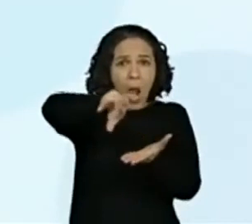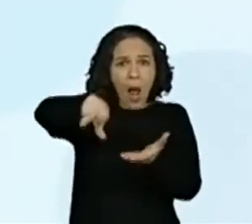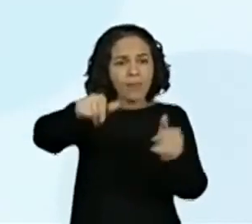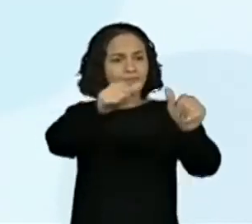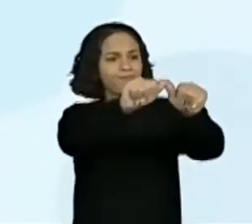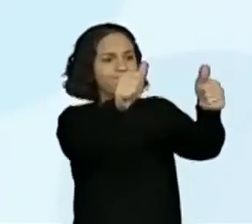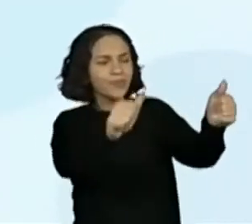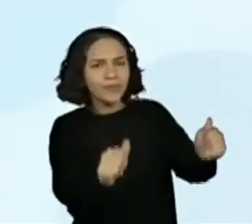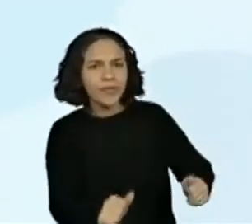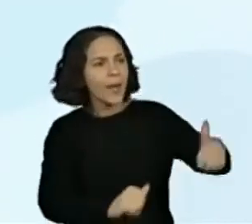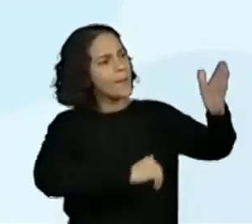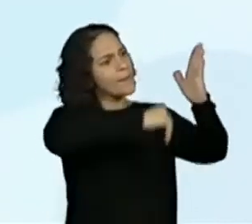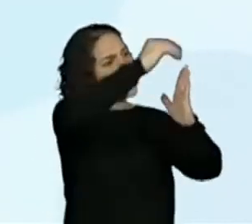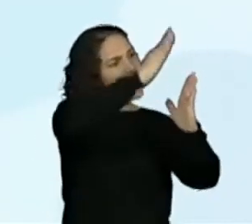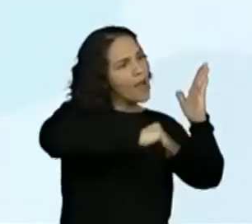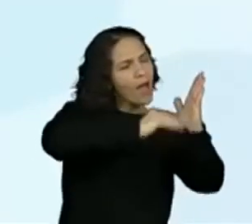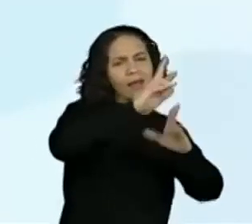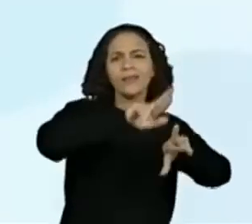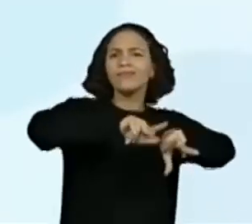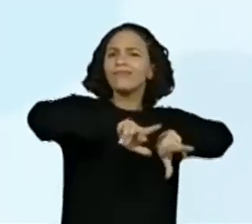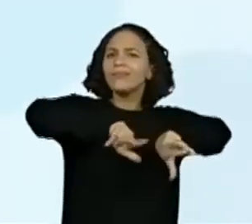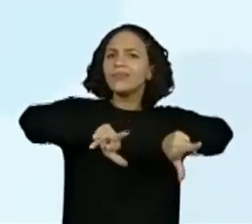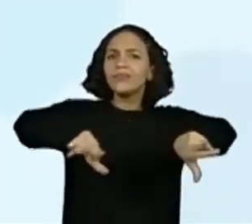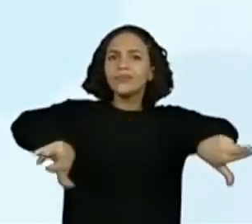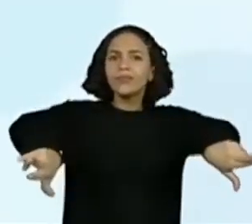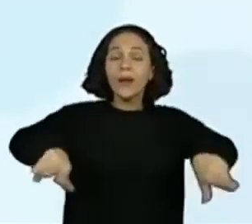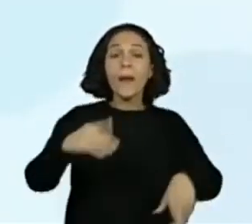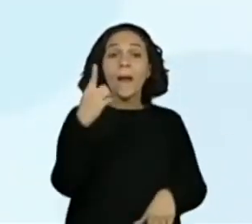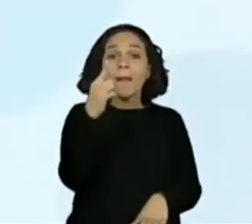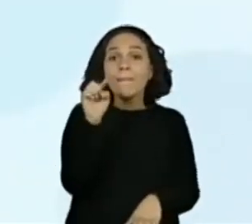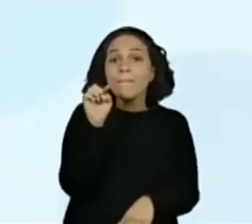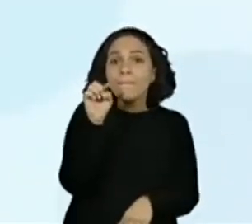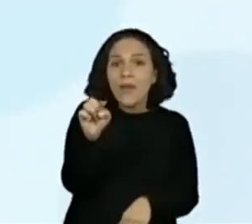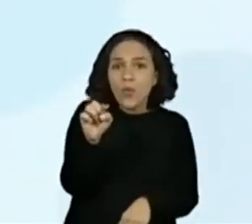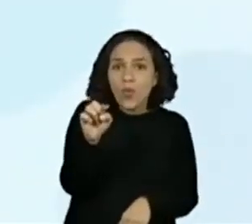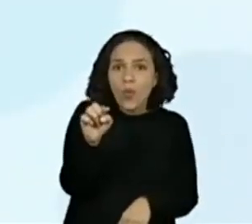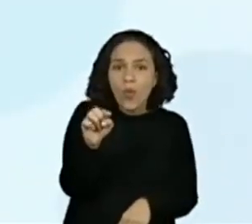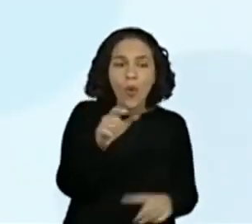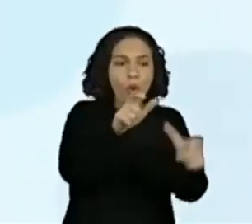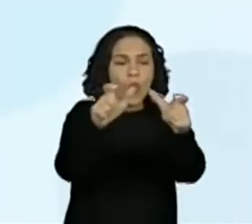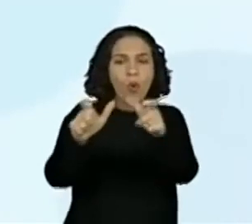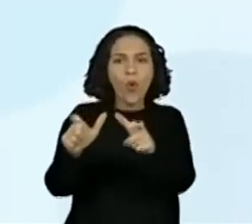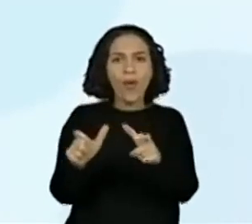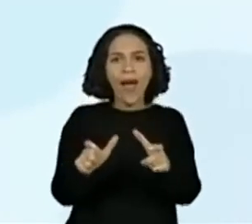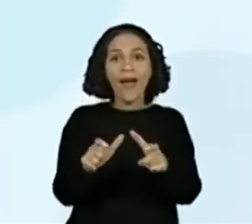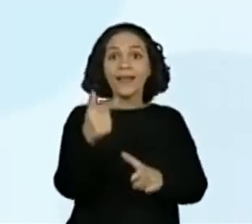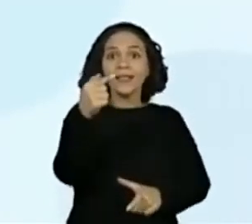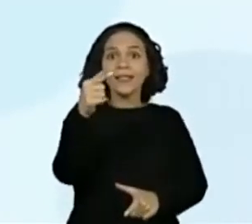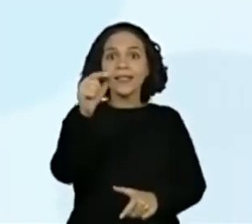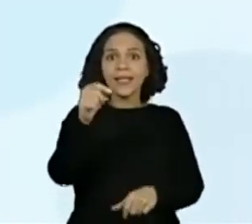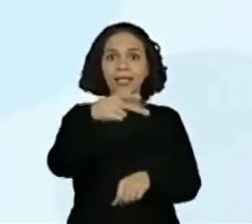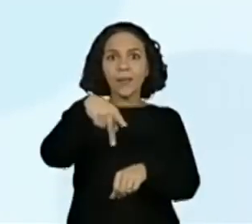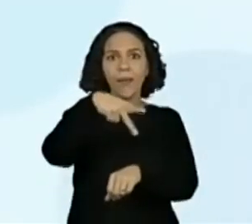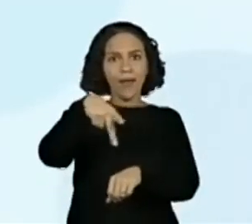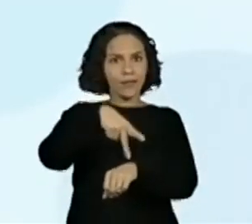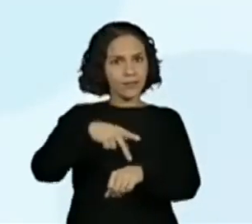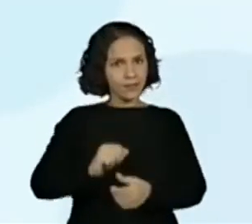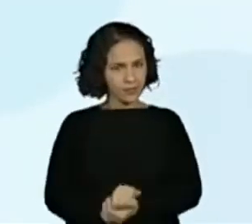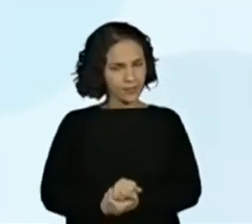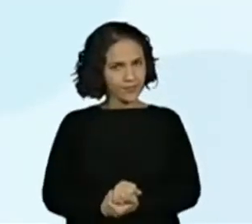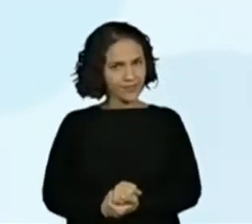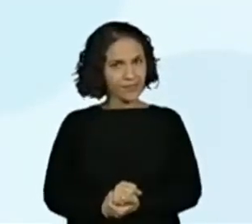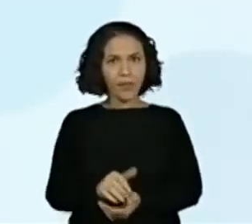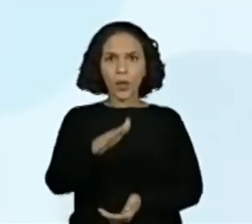instituições culturais de 70 países. todos ficaram ansiosos